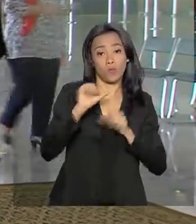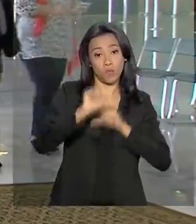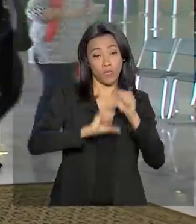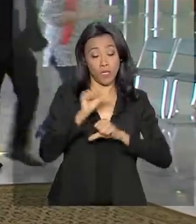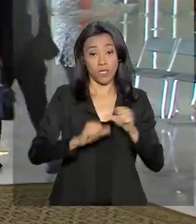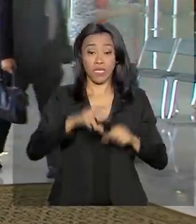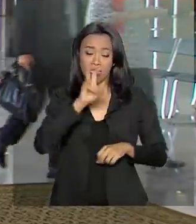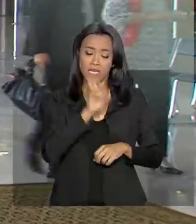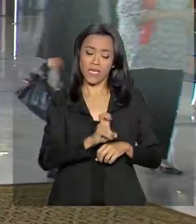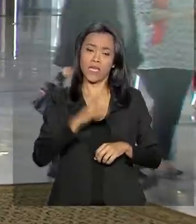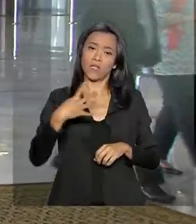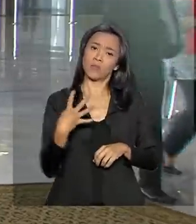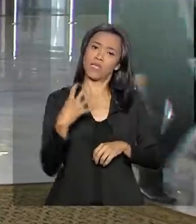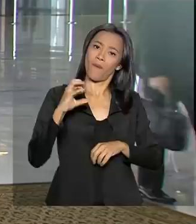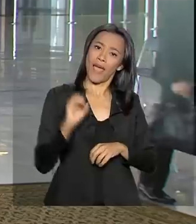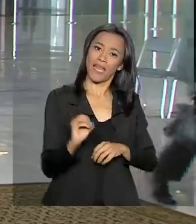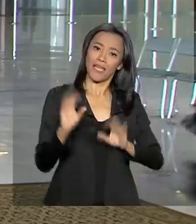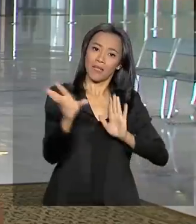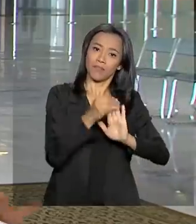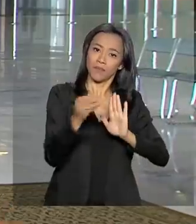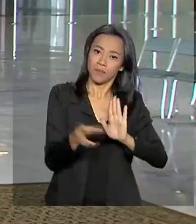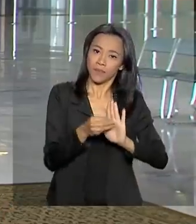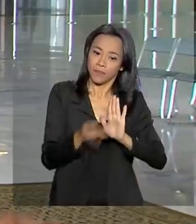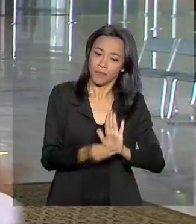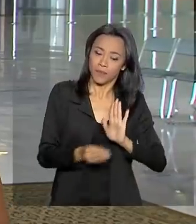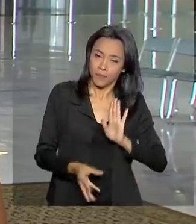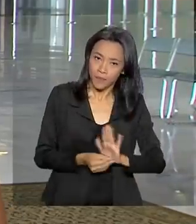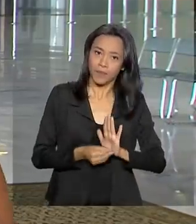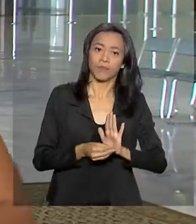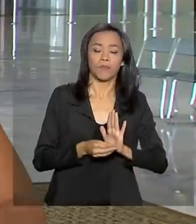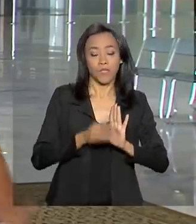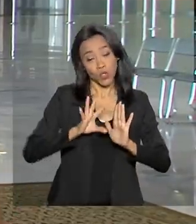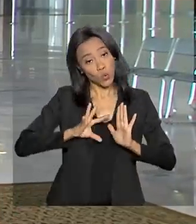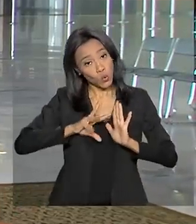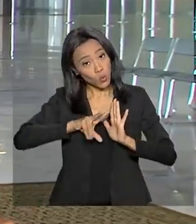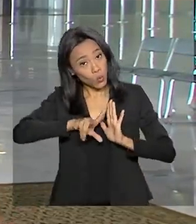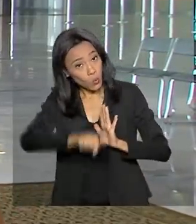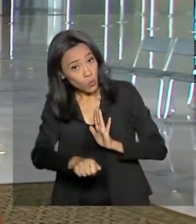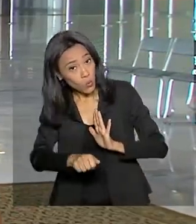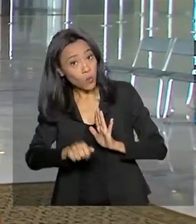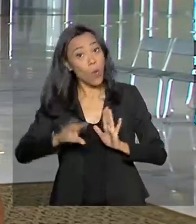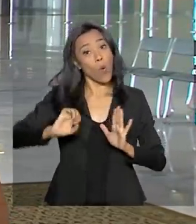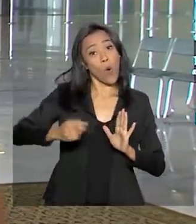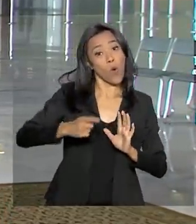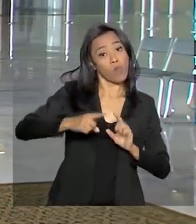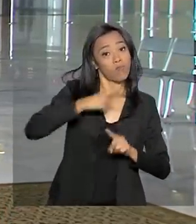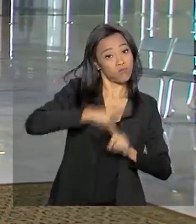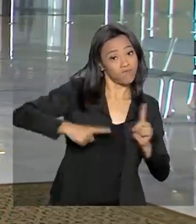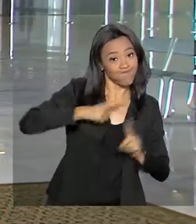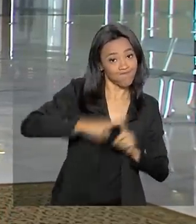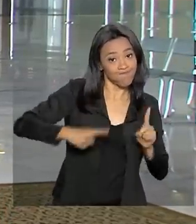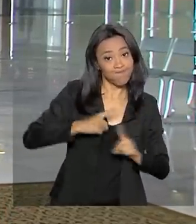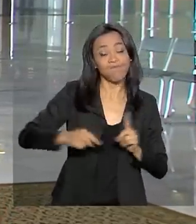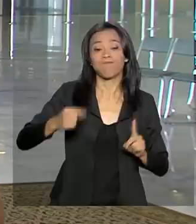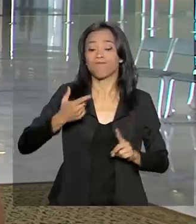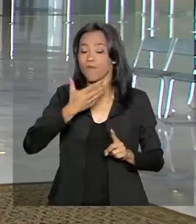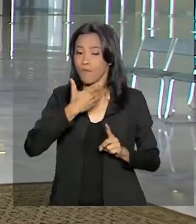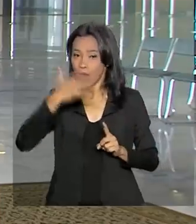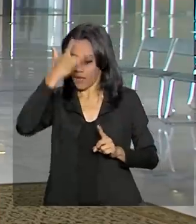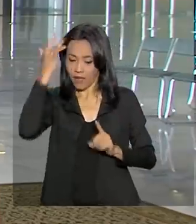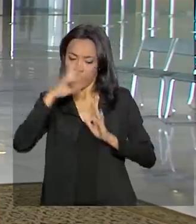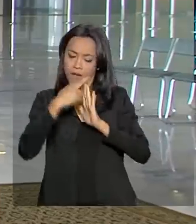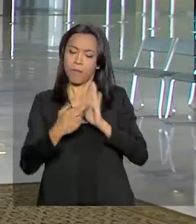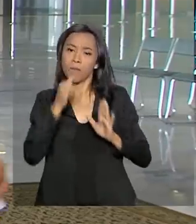540 emendas e 19 delas foram acatadas total ou parcialmente pelo relator, propondo, por exemplo, o